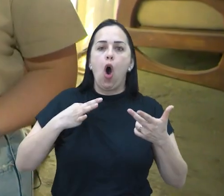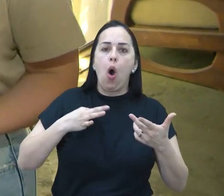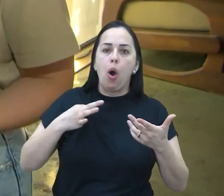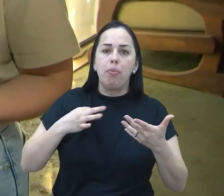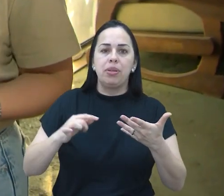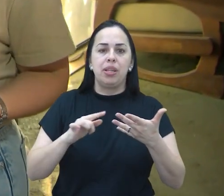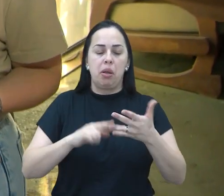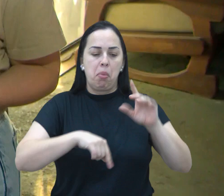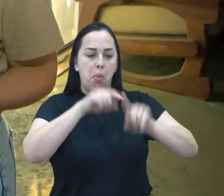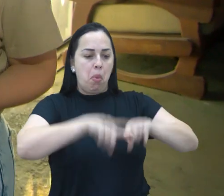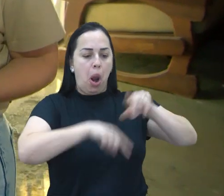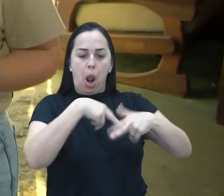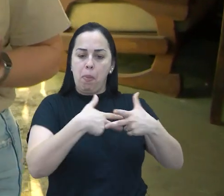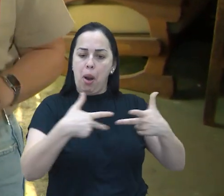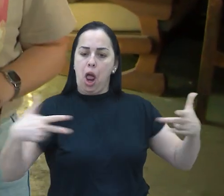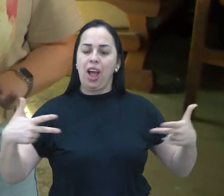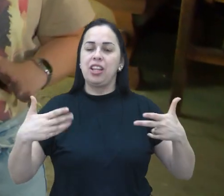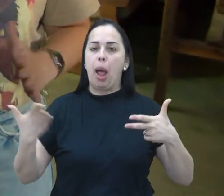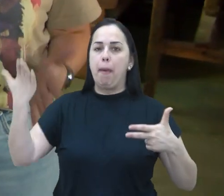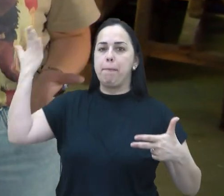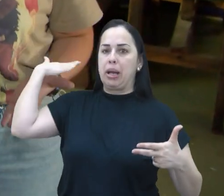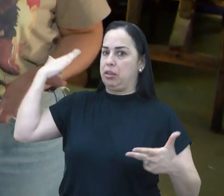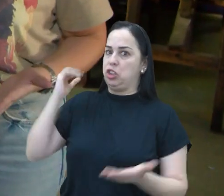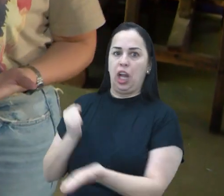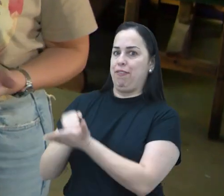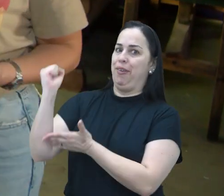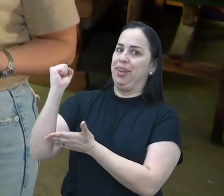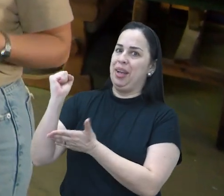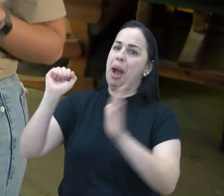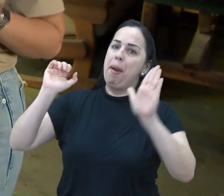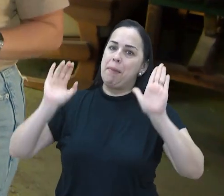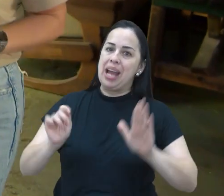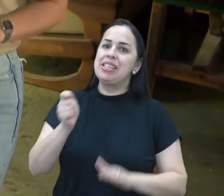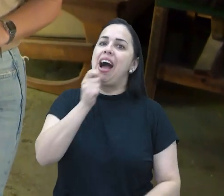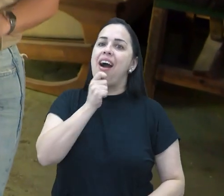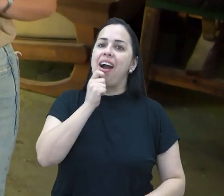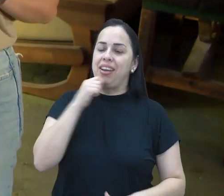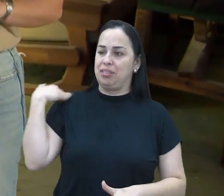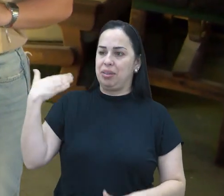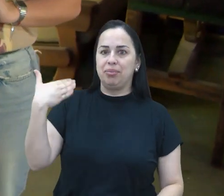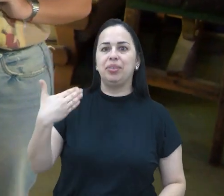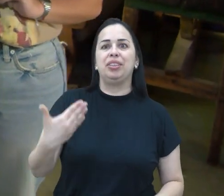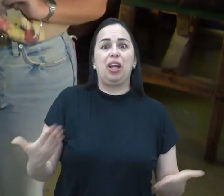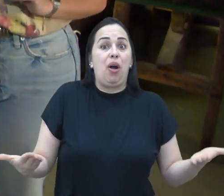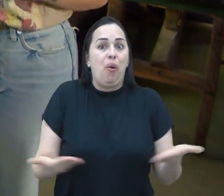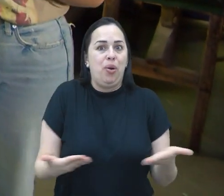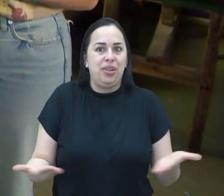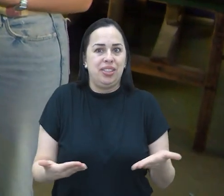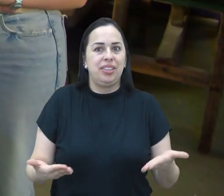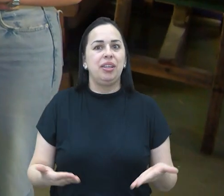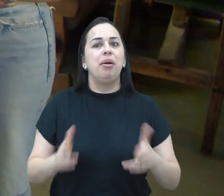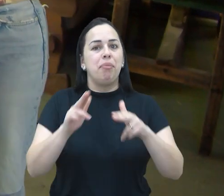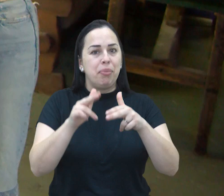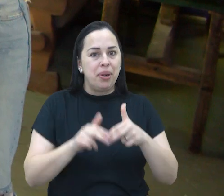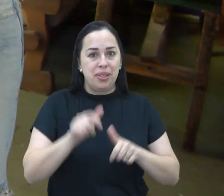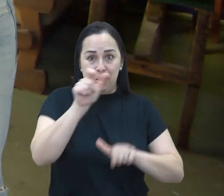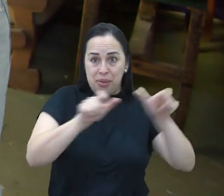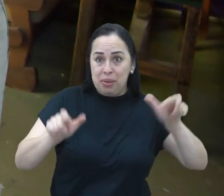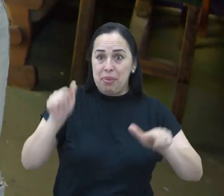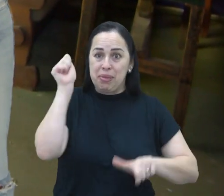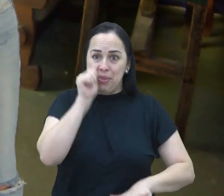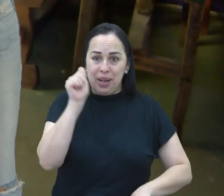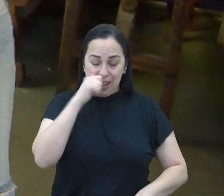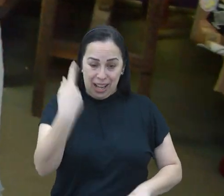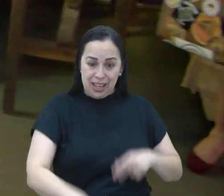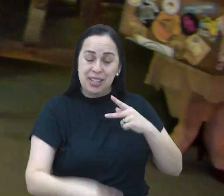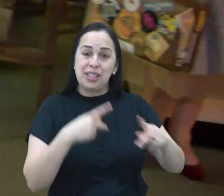CDs, disco de vinil, roupas que marcaram gerações, objetos que fazem parte de uma época que já passou, mas que